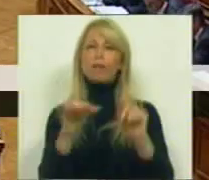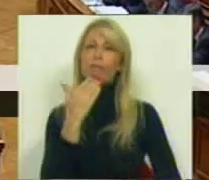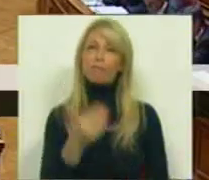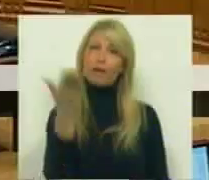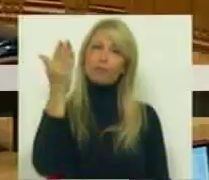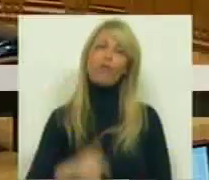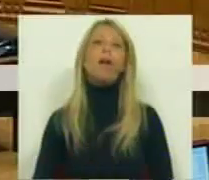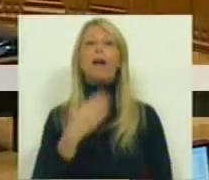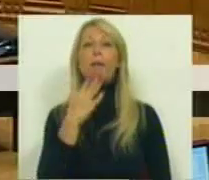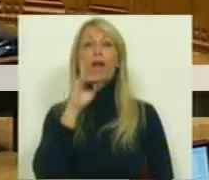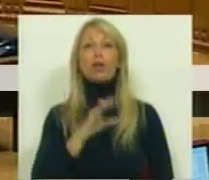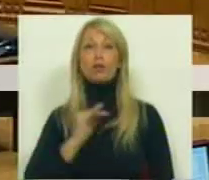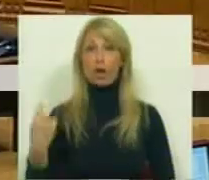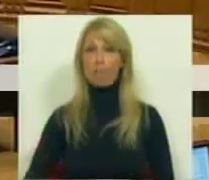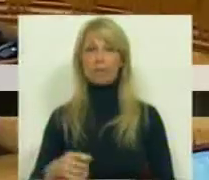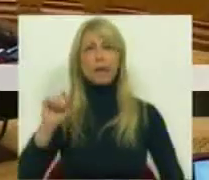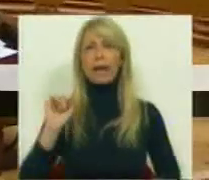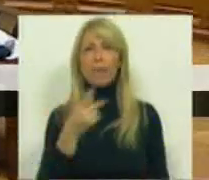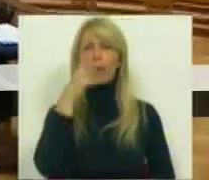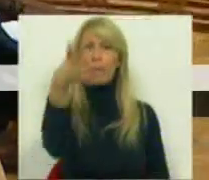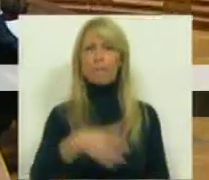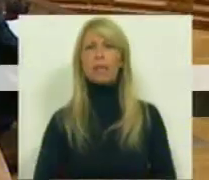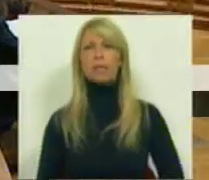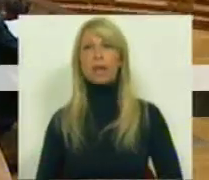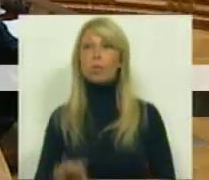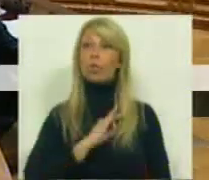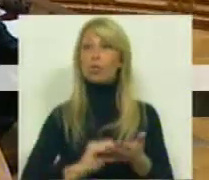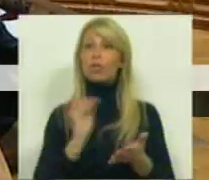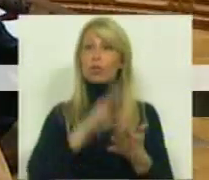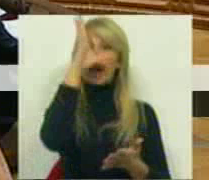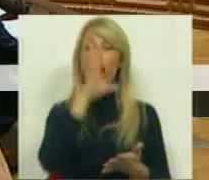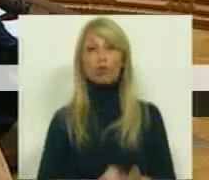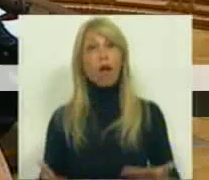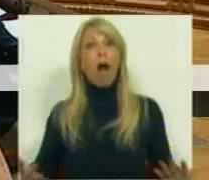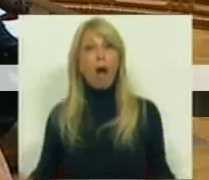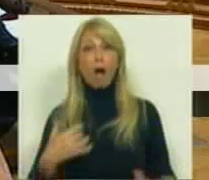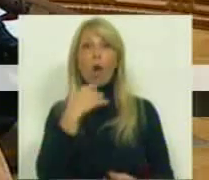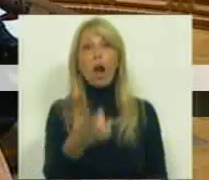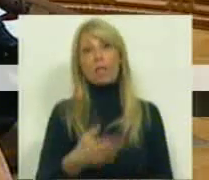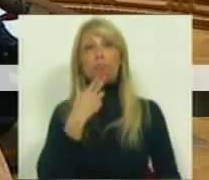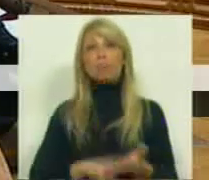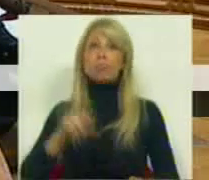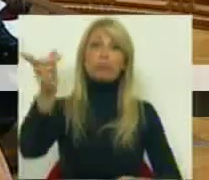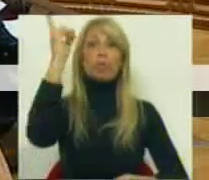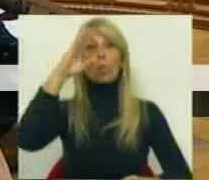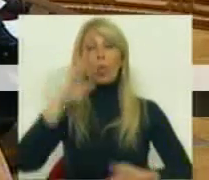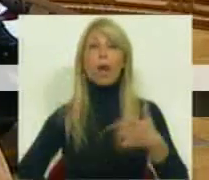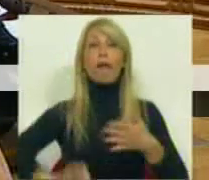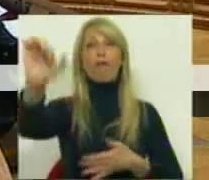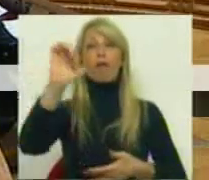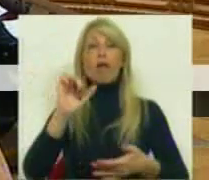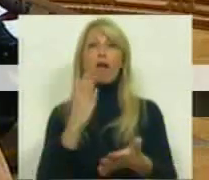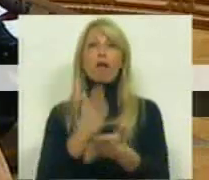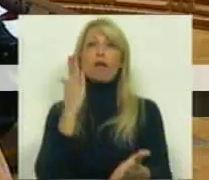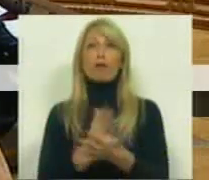Muito obrigada, Sra. Presidente. Muito rapidamente para dizer apenas o seguinte, o Sr. Secretário de Estado acaba de desmentir o seu colega, Secretário de Estado da Administração